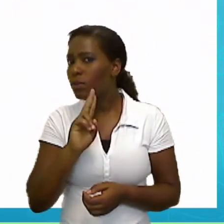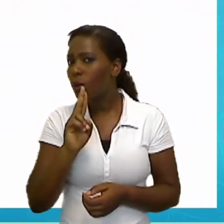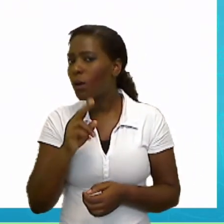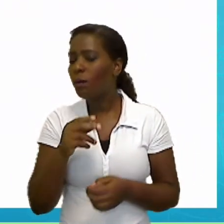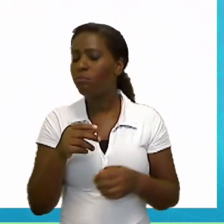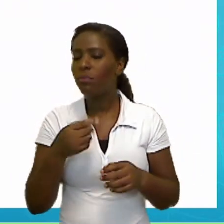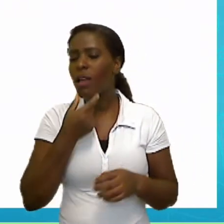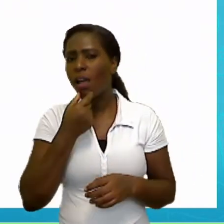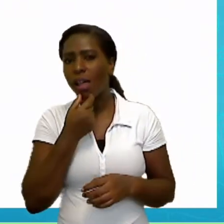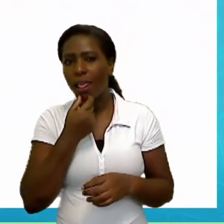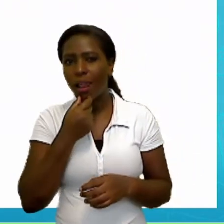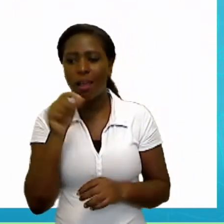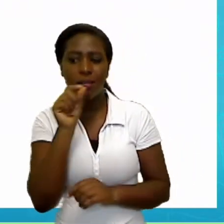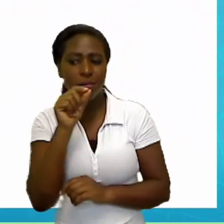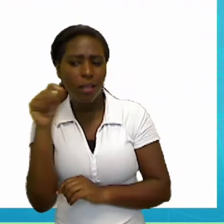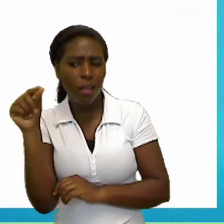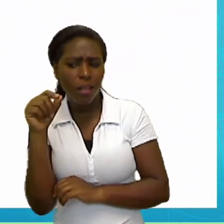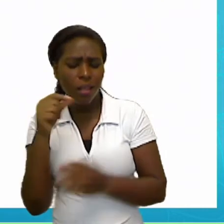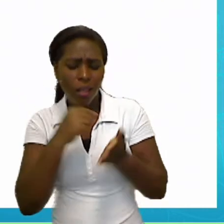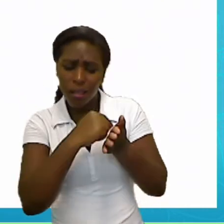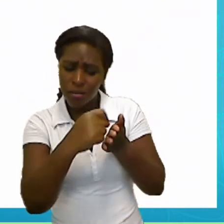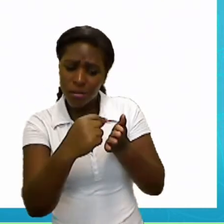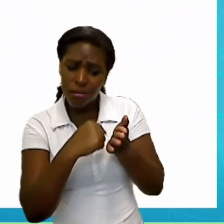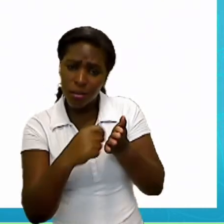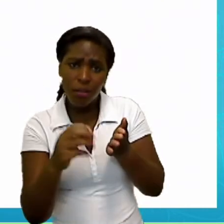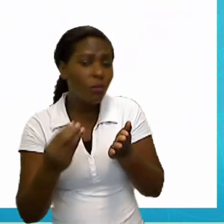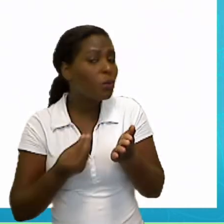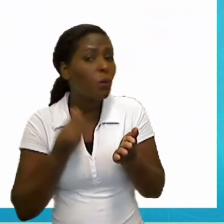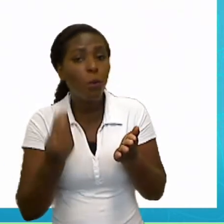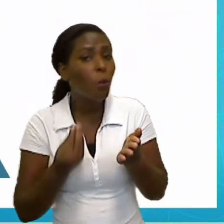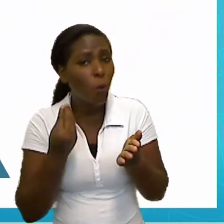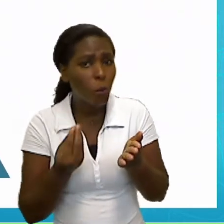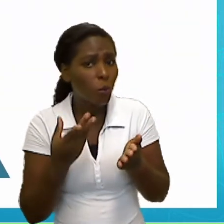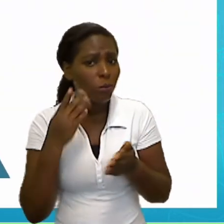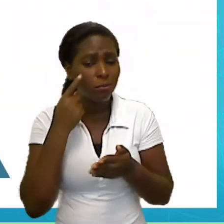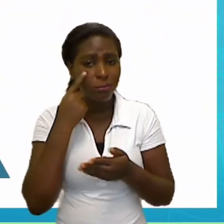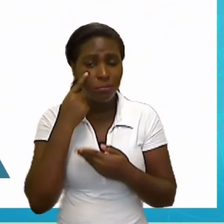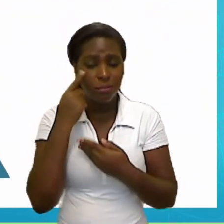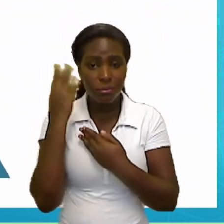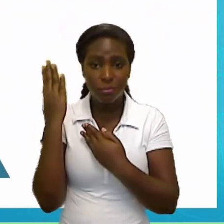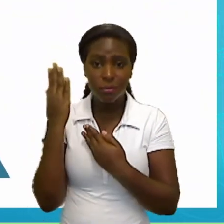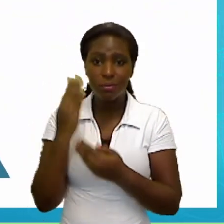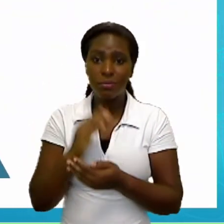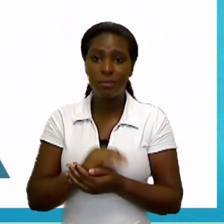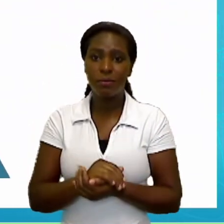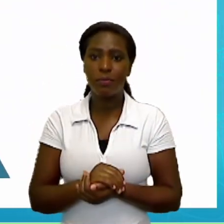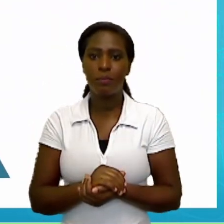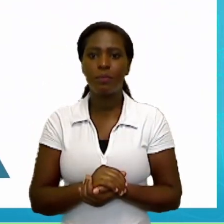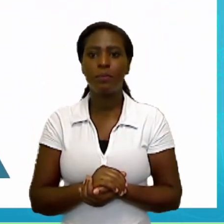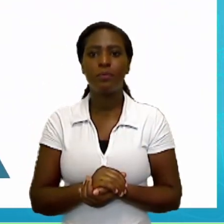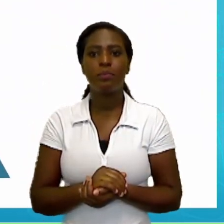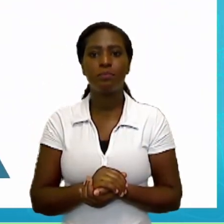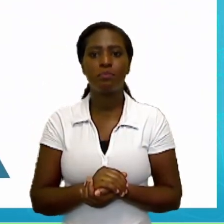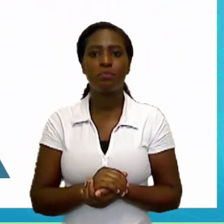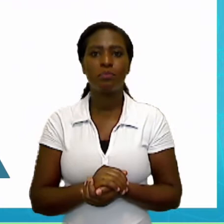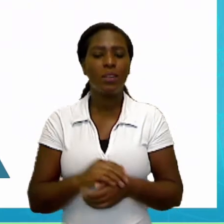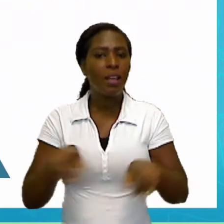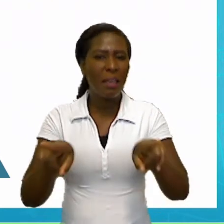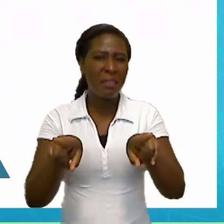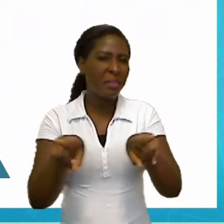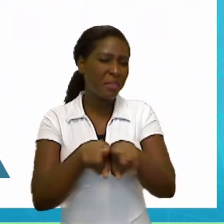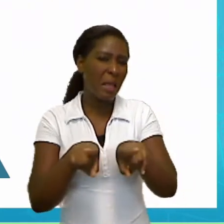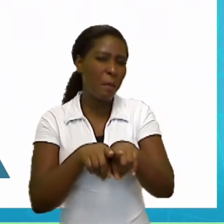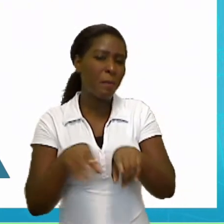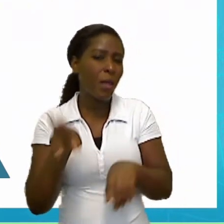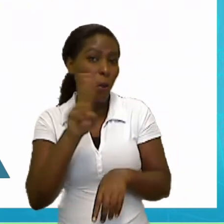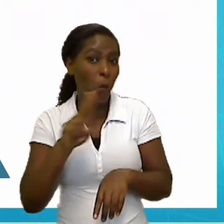Repeat. Clock. Ok? Clock. Relógio aqui de parede, né? Em muitas salas de aula,